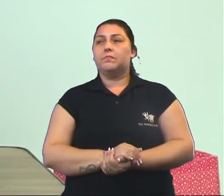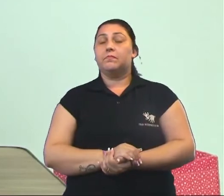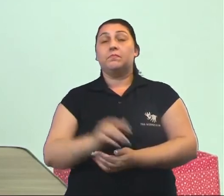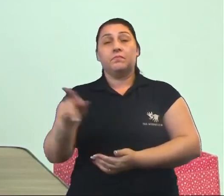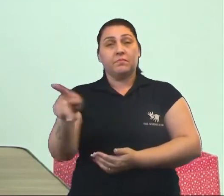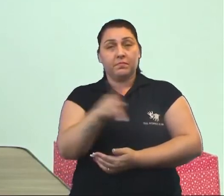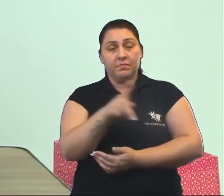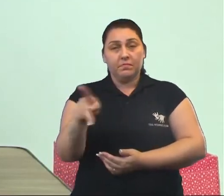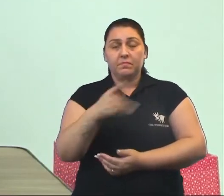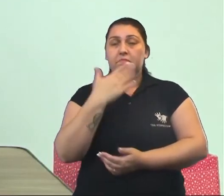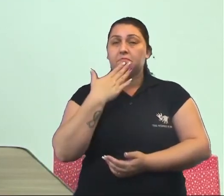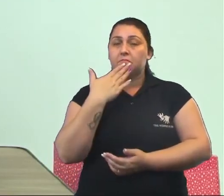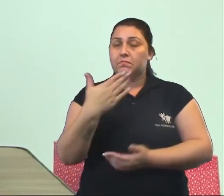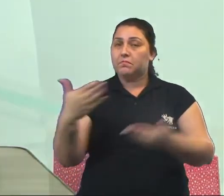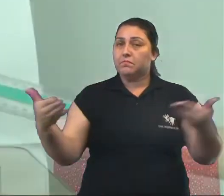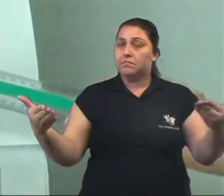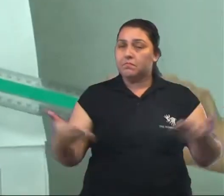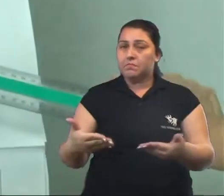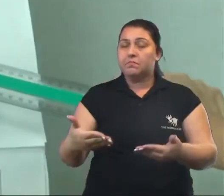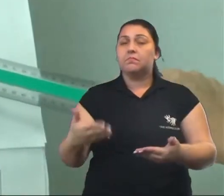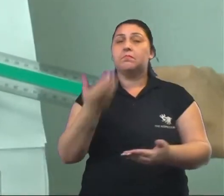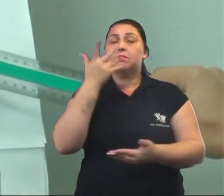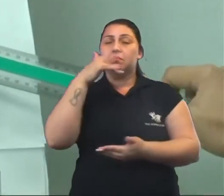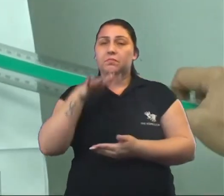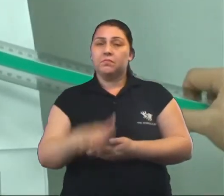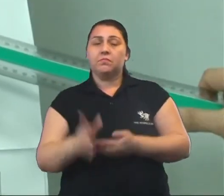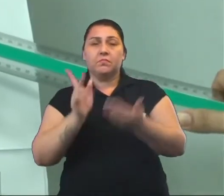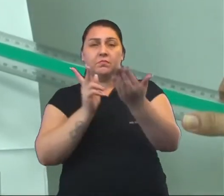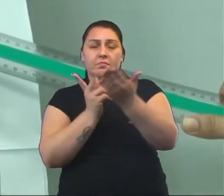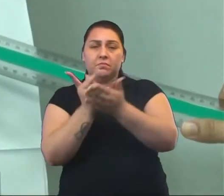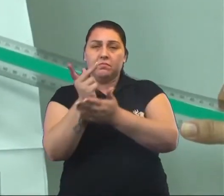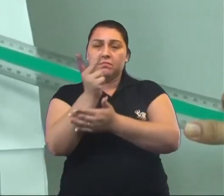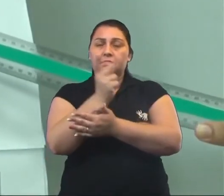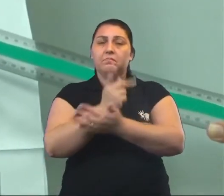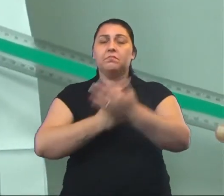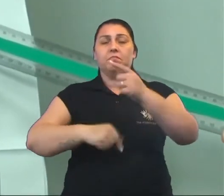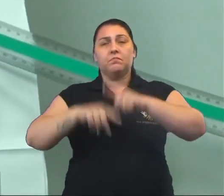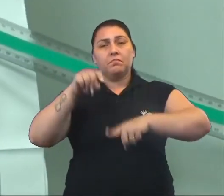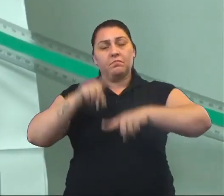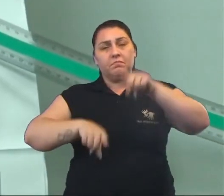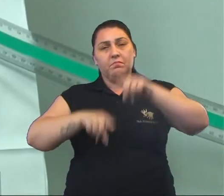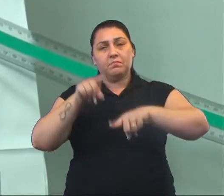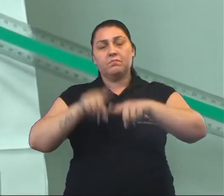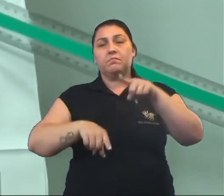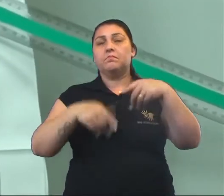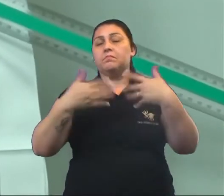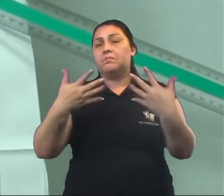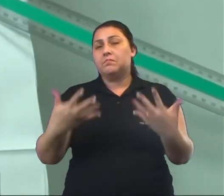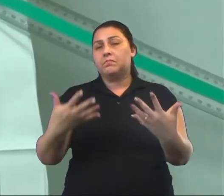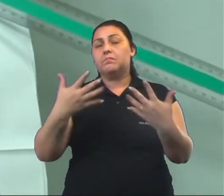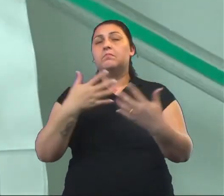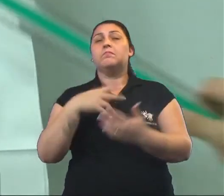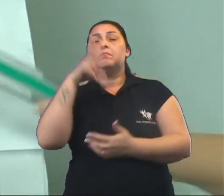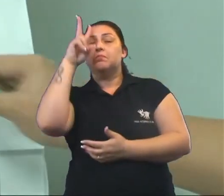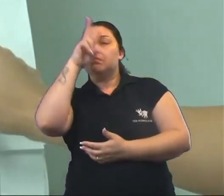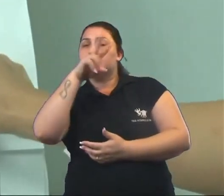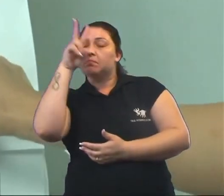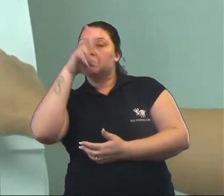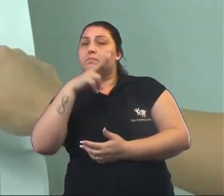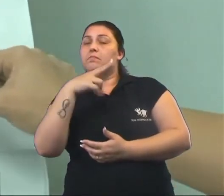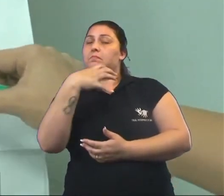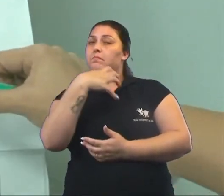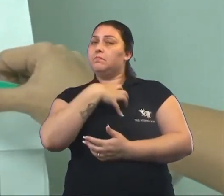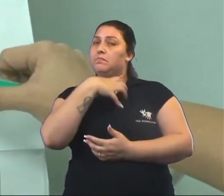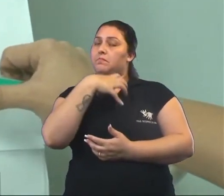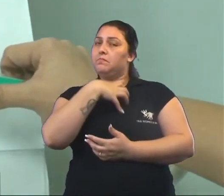A professora pediu agora que as crianças desenhassem objetos, mas que dessa vez que lembrem o